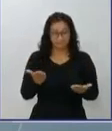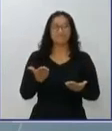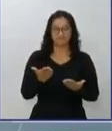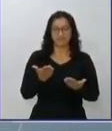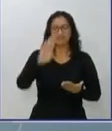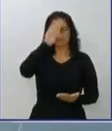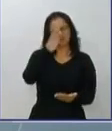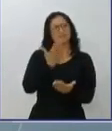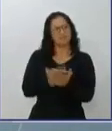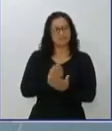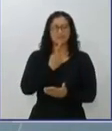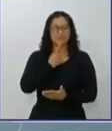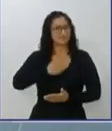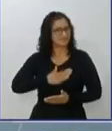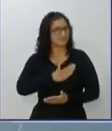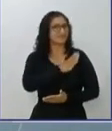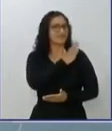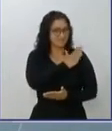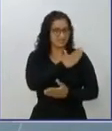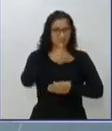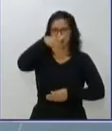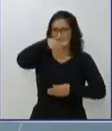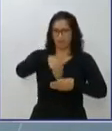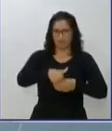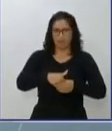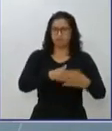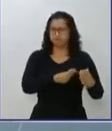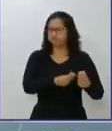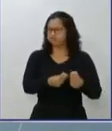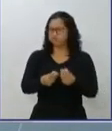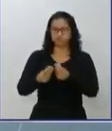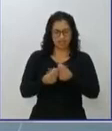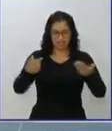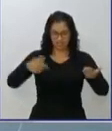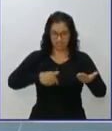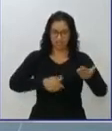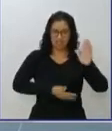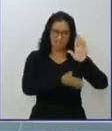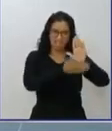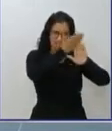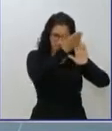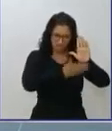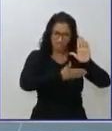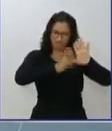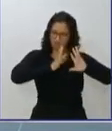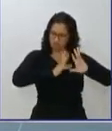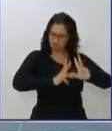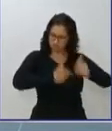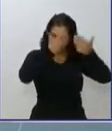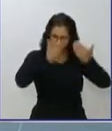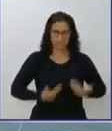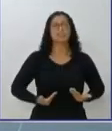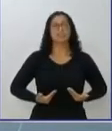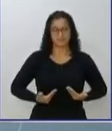384 mil votos. Cheguei até aqui com as mãos limpas. Tá, tá. Muitos falam que o segundo turno é uma nova